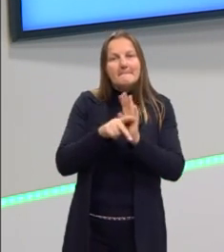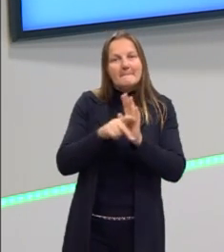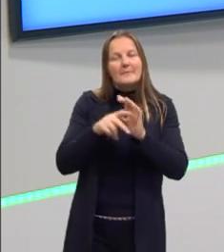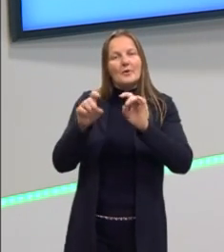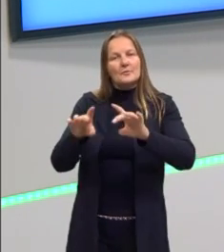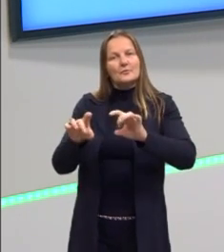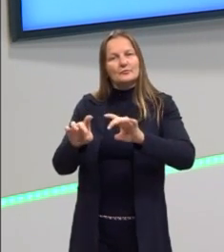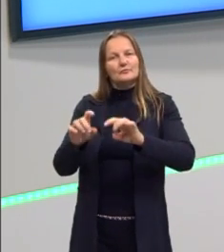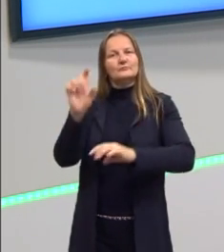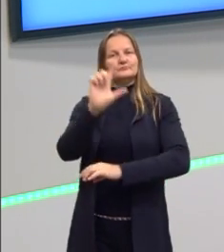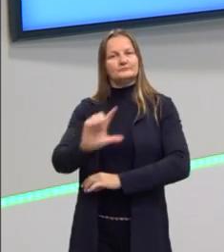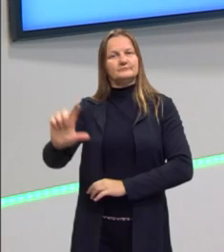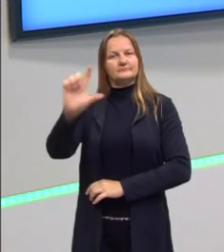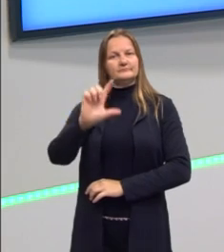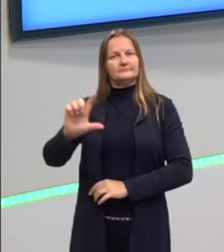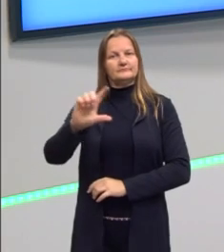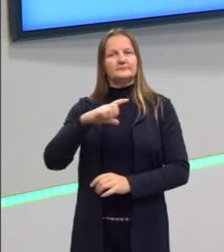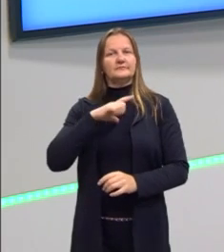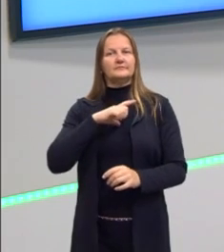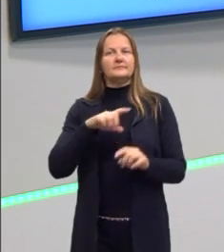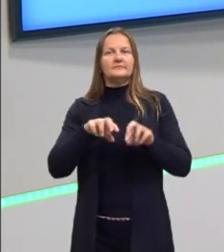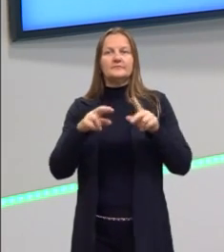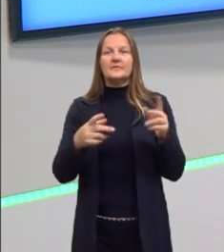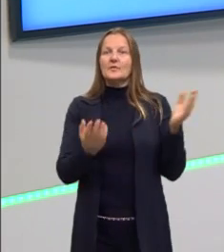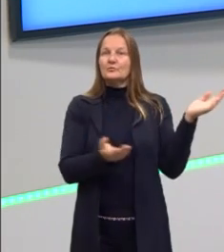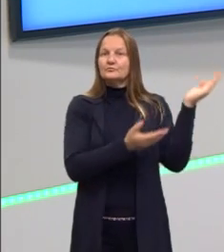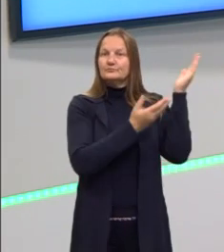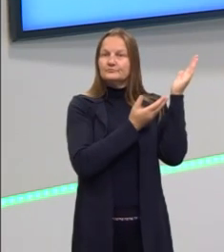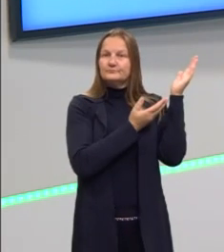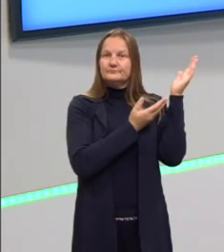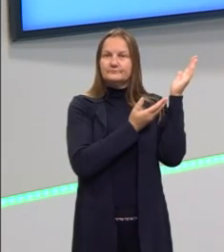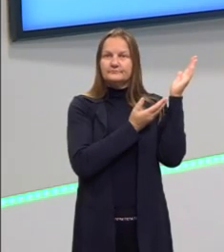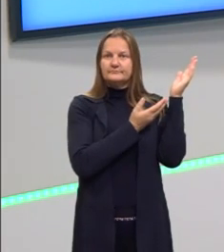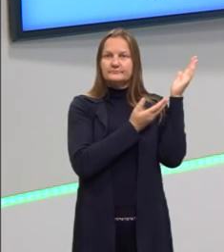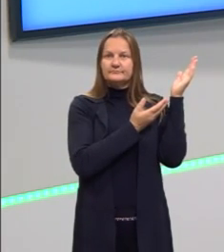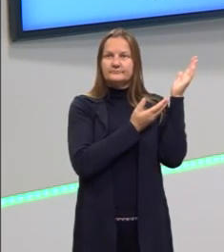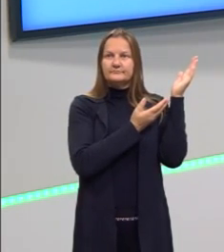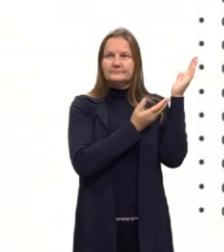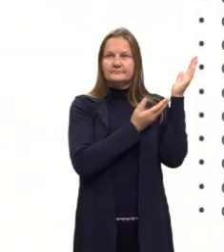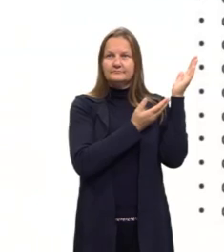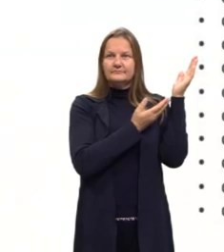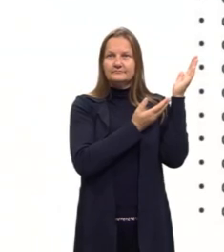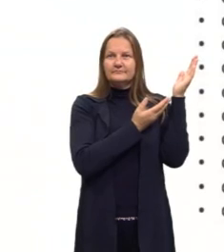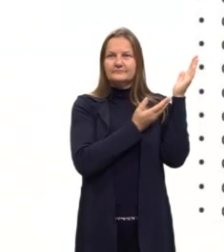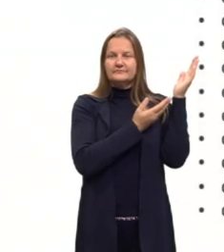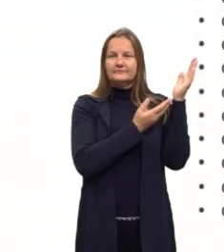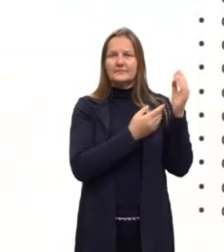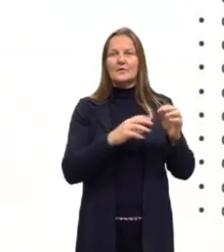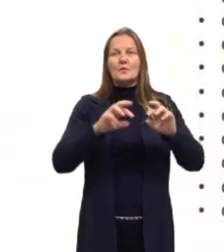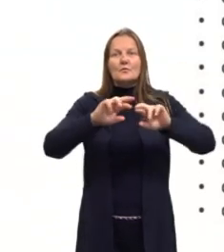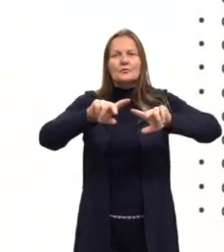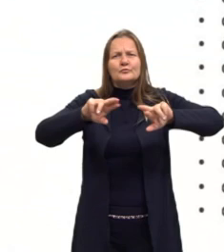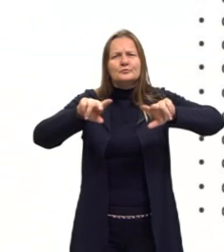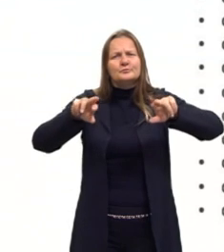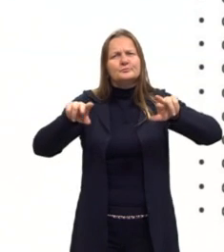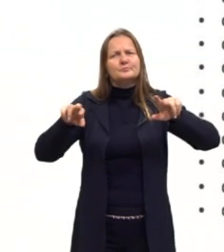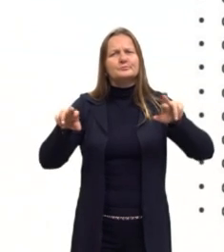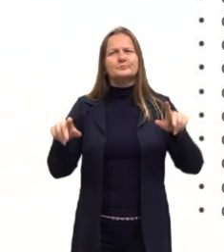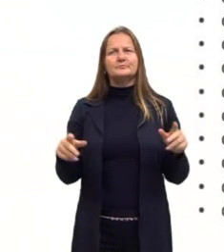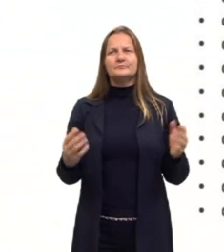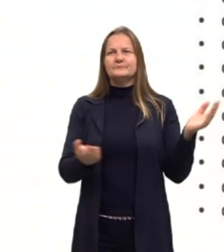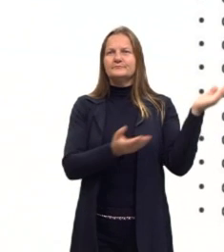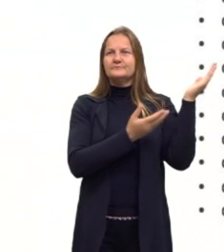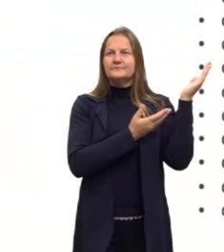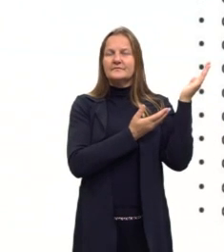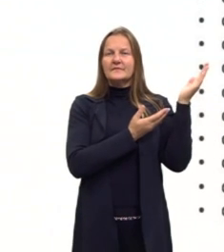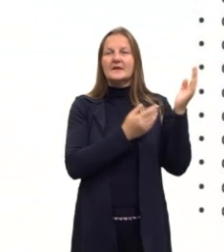esfera literária. E eu trouxe para vocês na aula, que eu também não vou ler, porque são muitos, mas eu